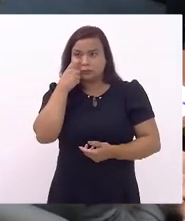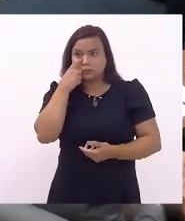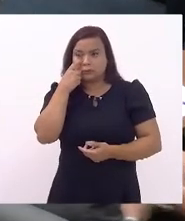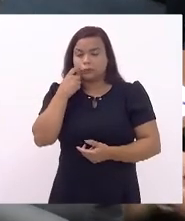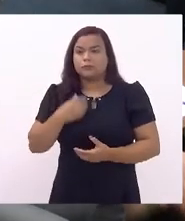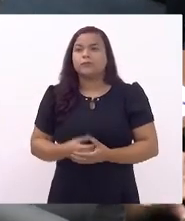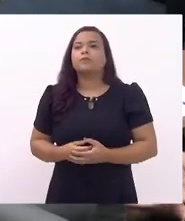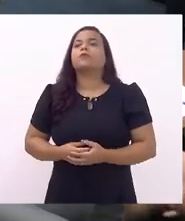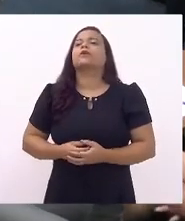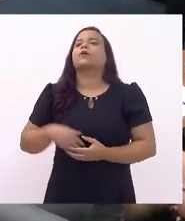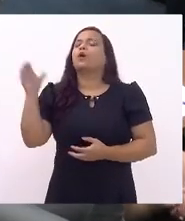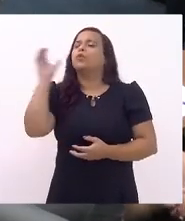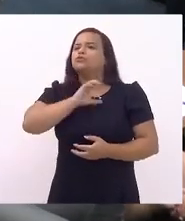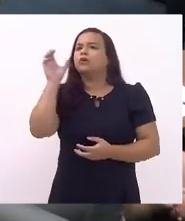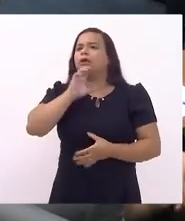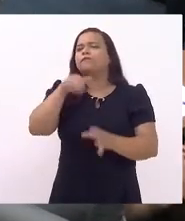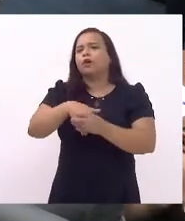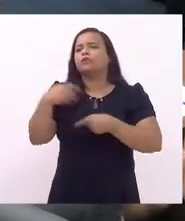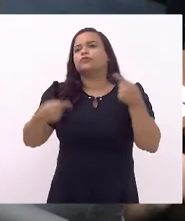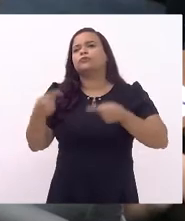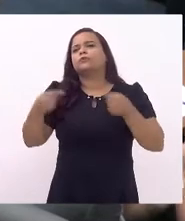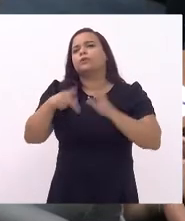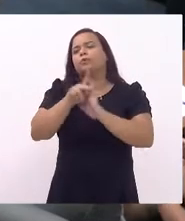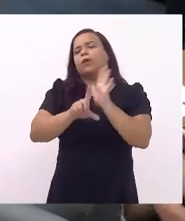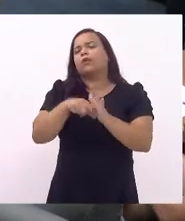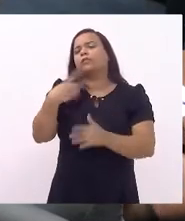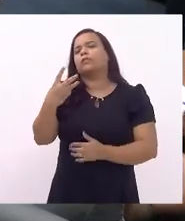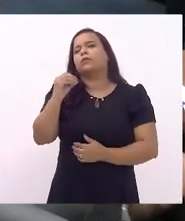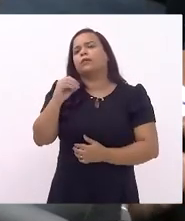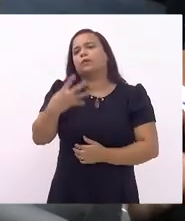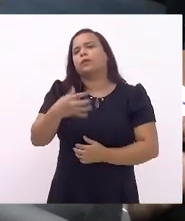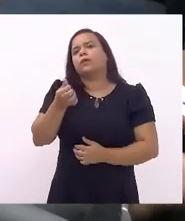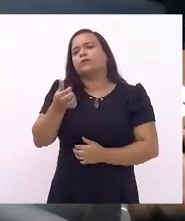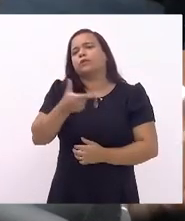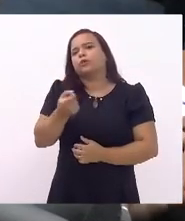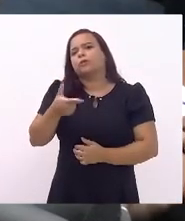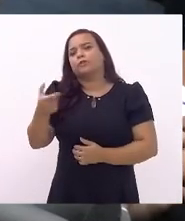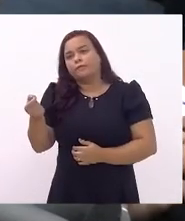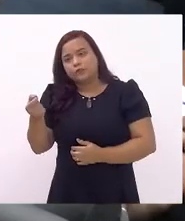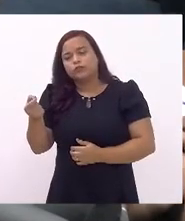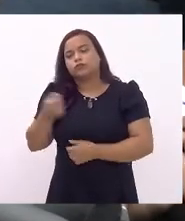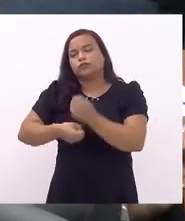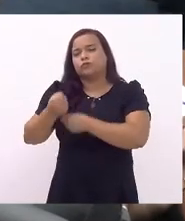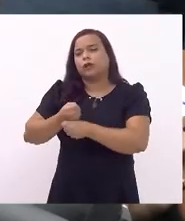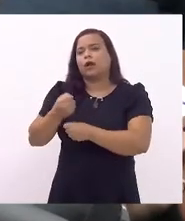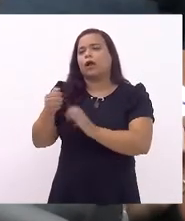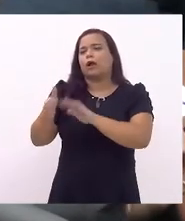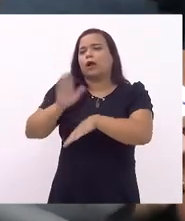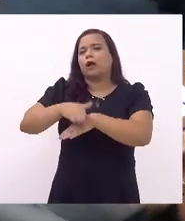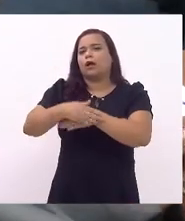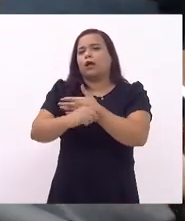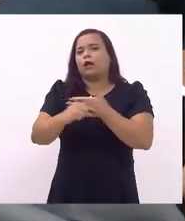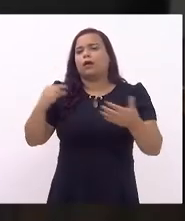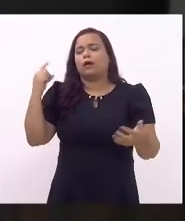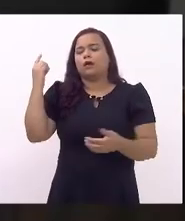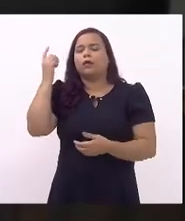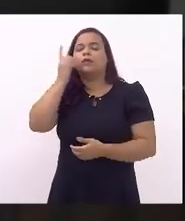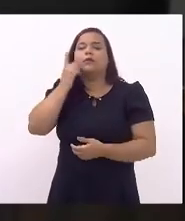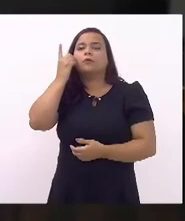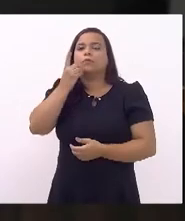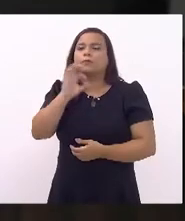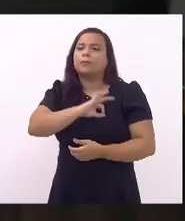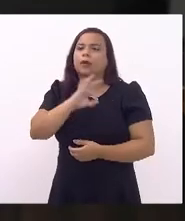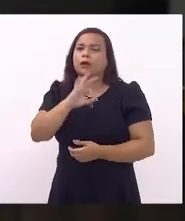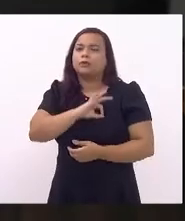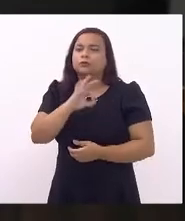Em regime de urgência, votação, em discussão única, projeto de lei 3046 de 20, da autoria da deputada Marta Rocha, que autoriza o Poder Executivo a